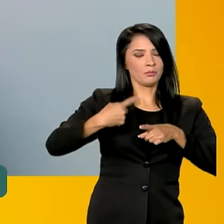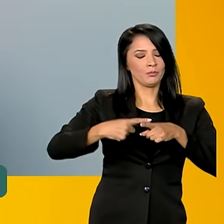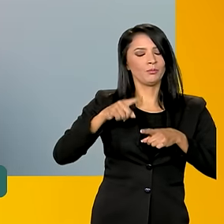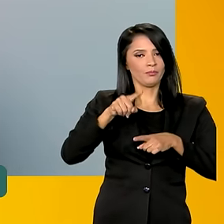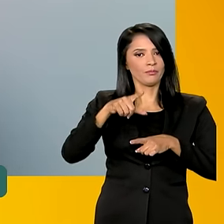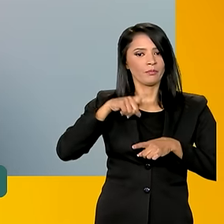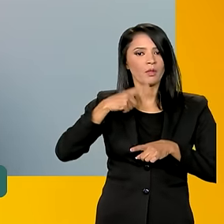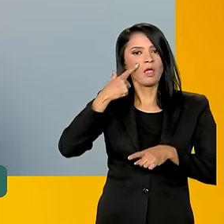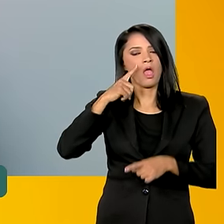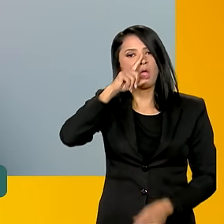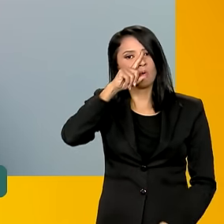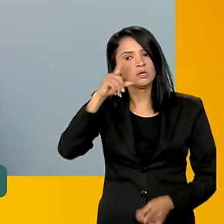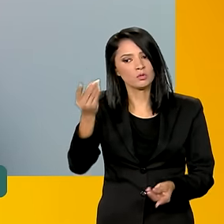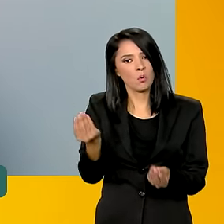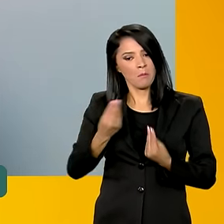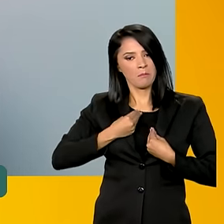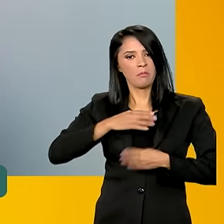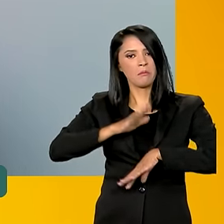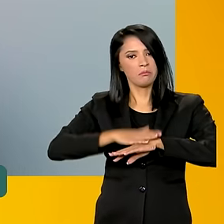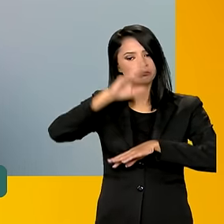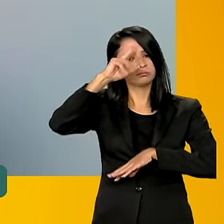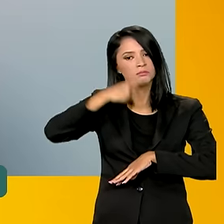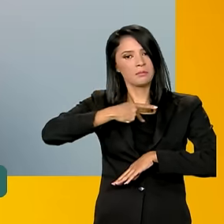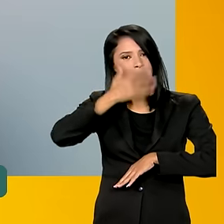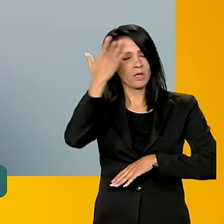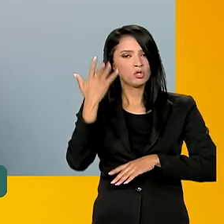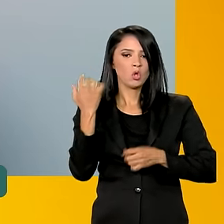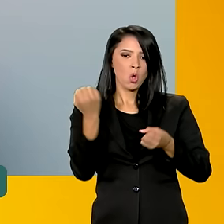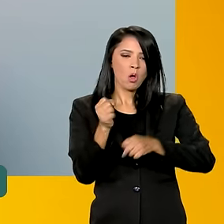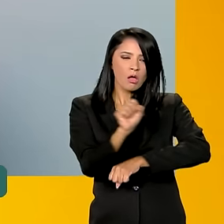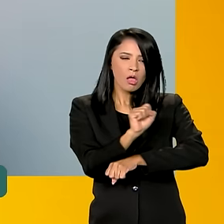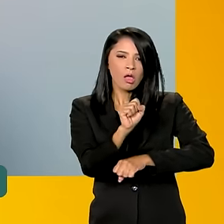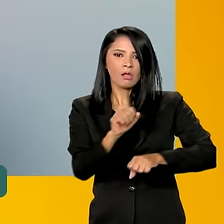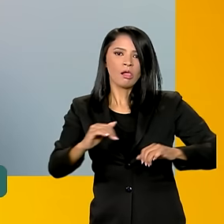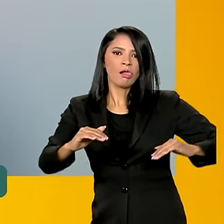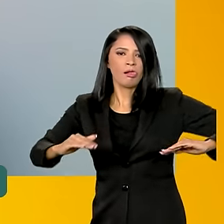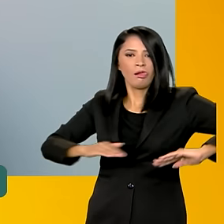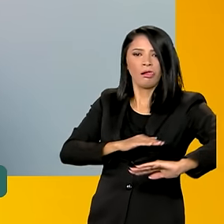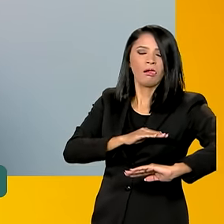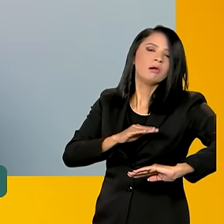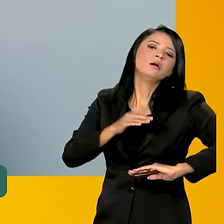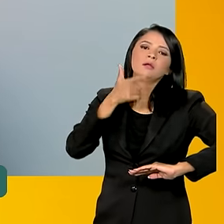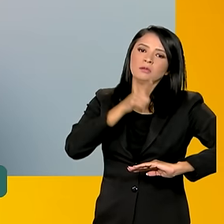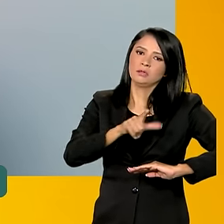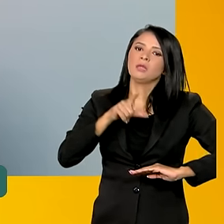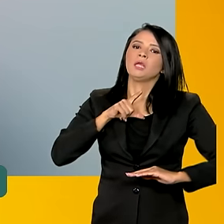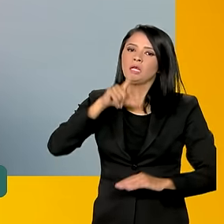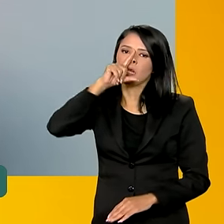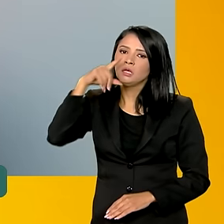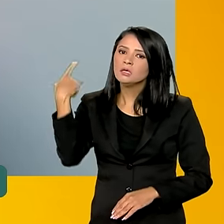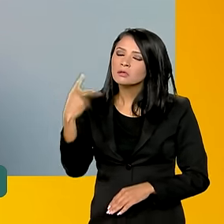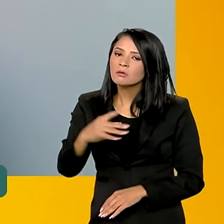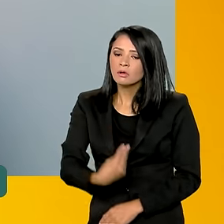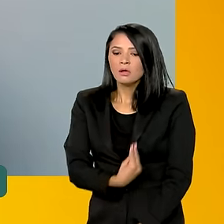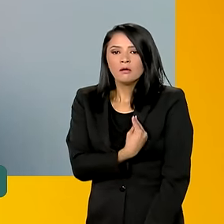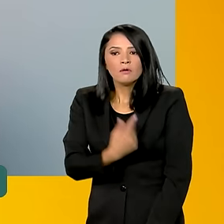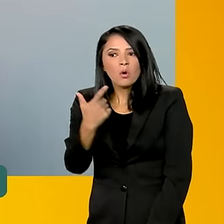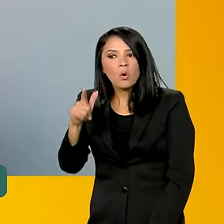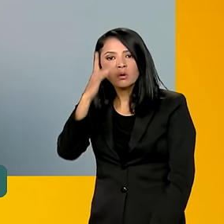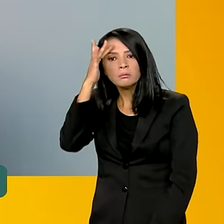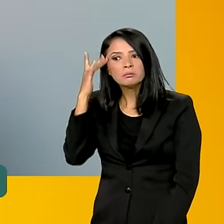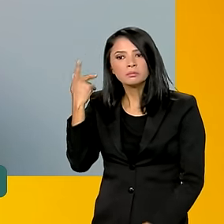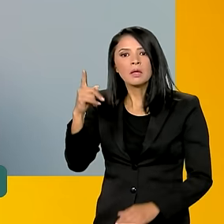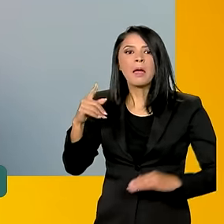de gerar um risco para si, esse condutor que realiza uma ultrapassagem proibida está colocando em risco a vida de outro